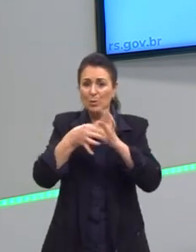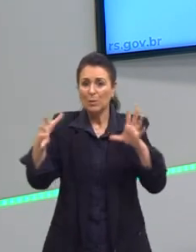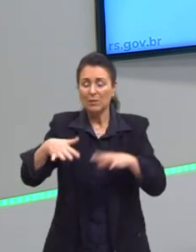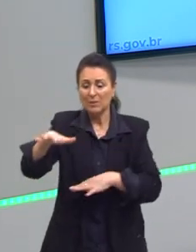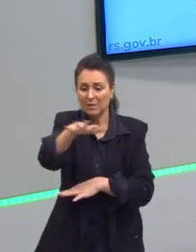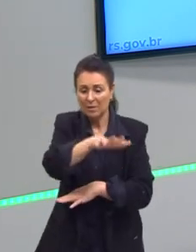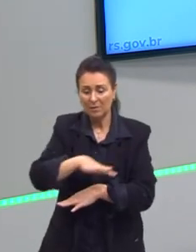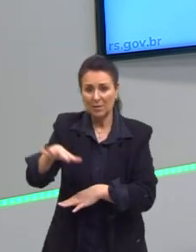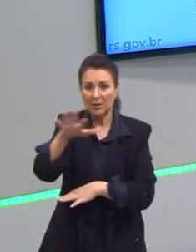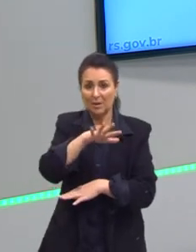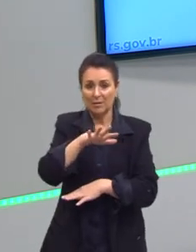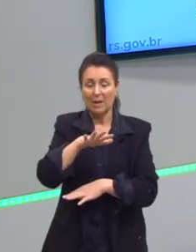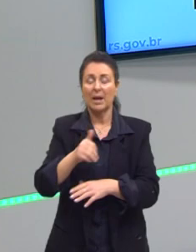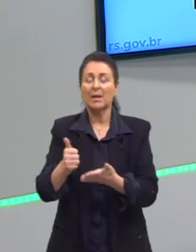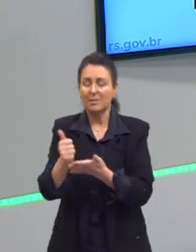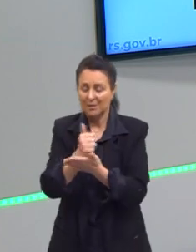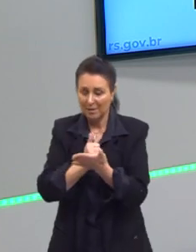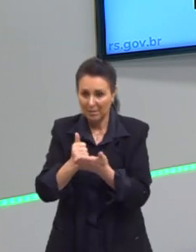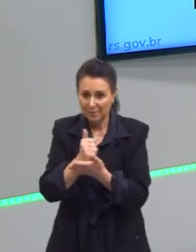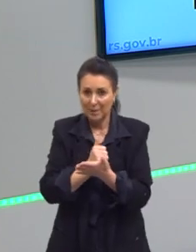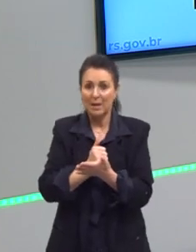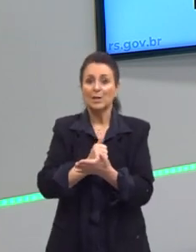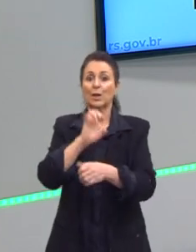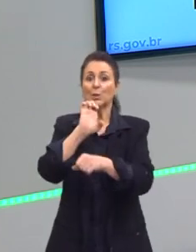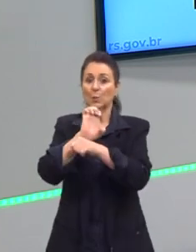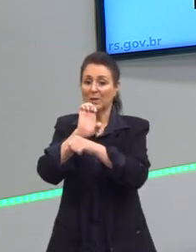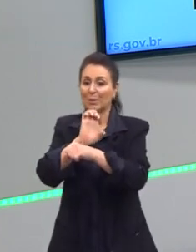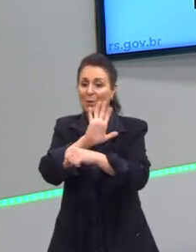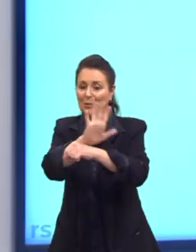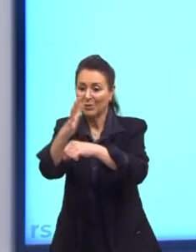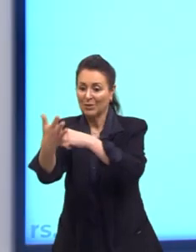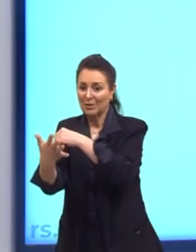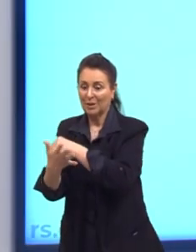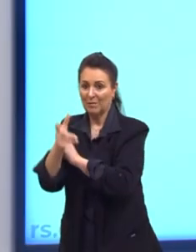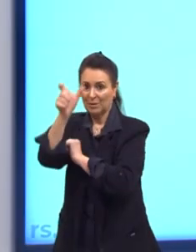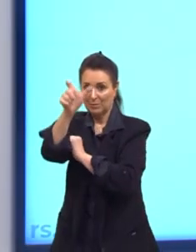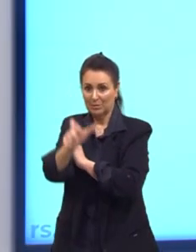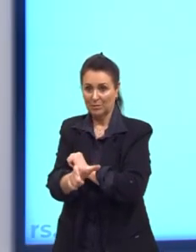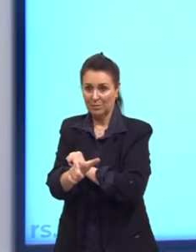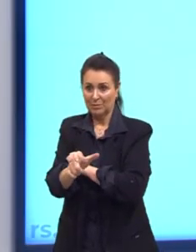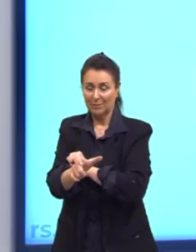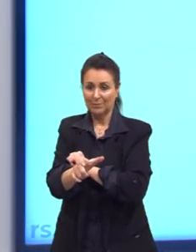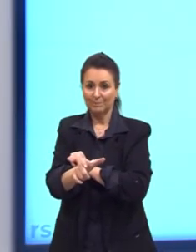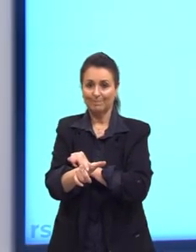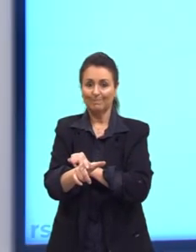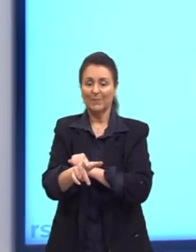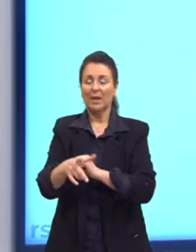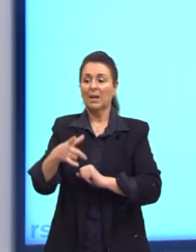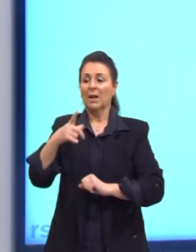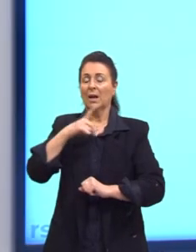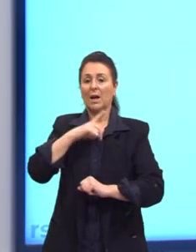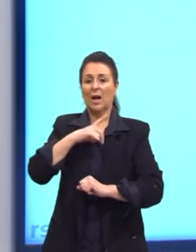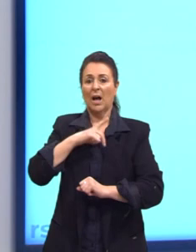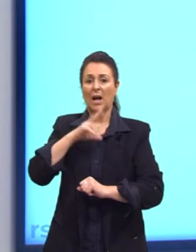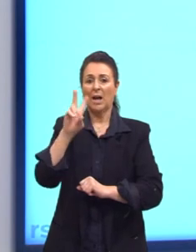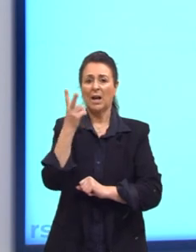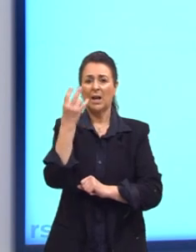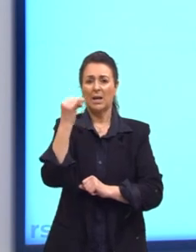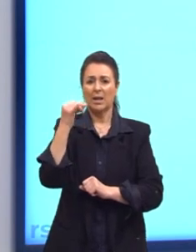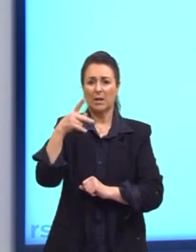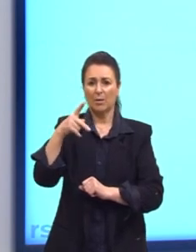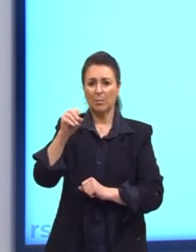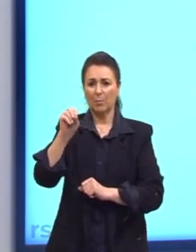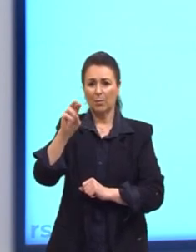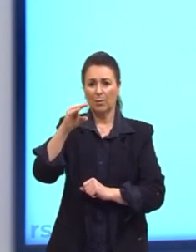principal do Estado do bem-estar social. Ok? Fechando, a hipocrisia não está na política,